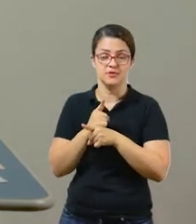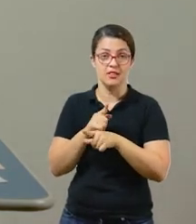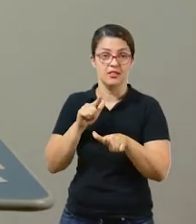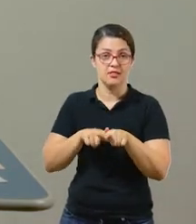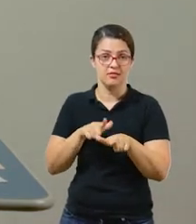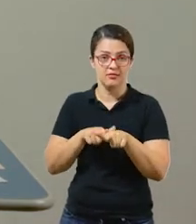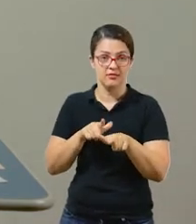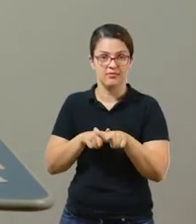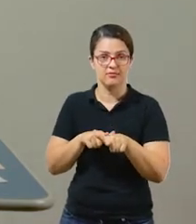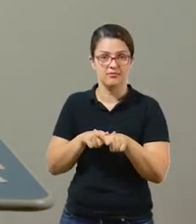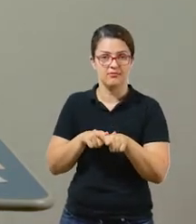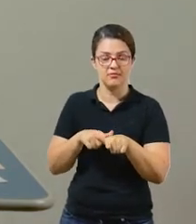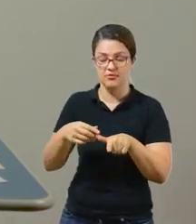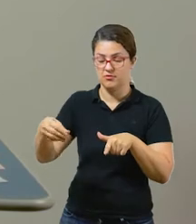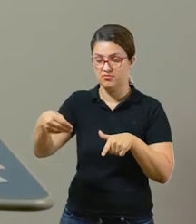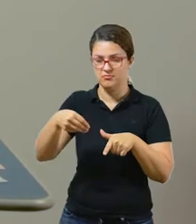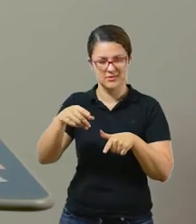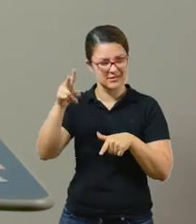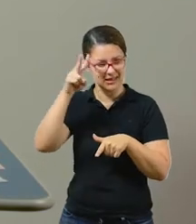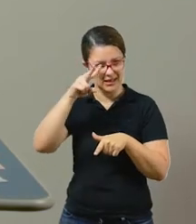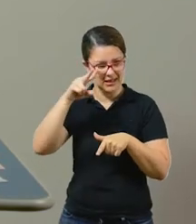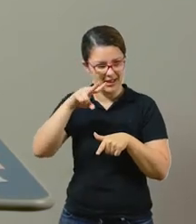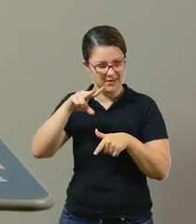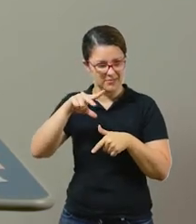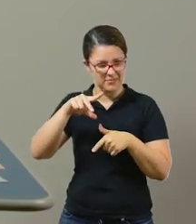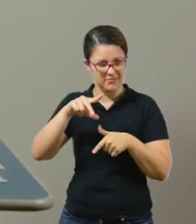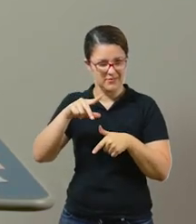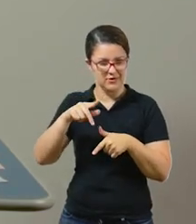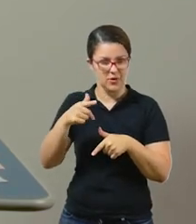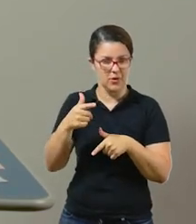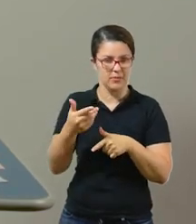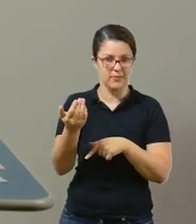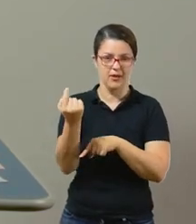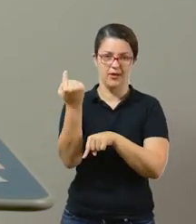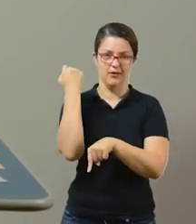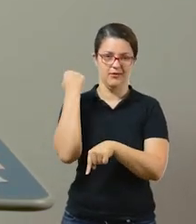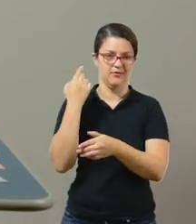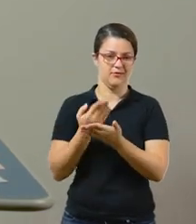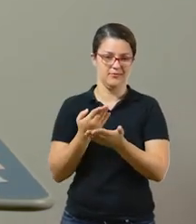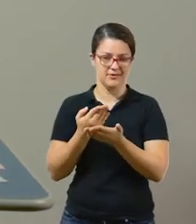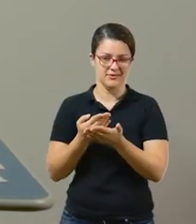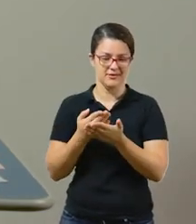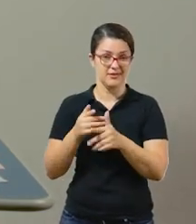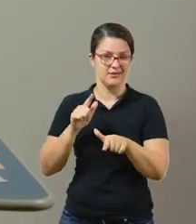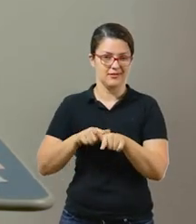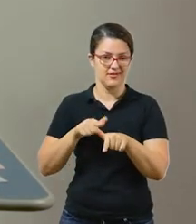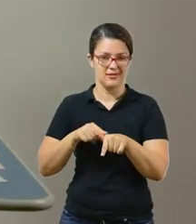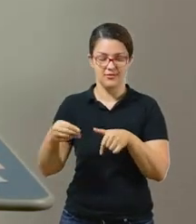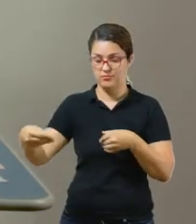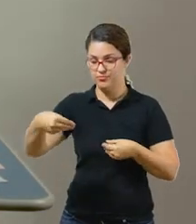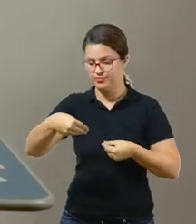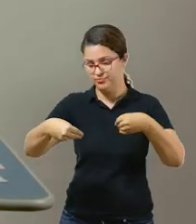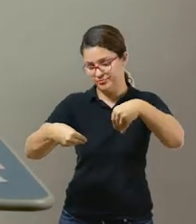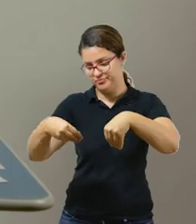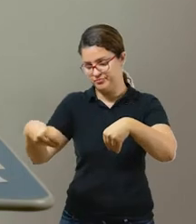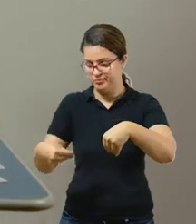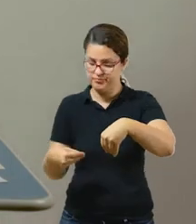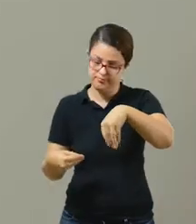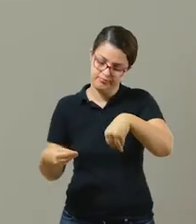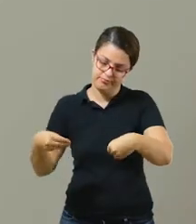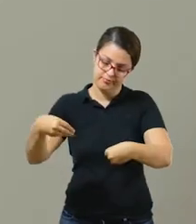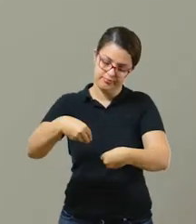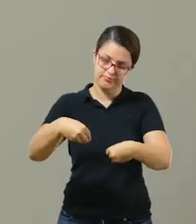dando as letrinhas móveis para ela. Vocês se lembram que a gente já fez em outras aulas as letrinhas móveis? Então você pode